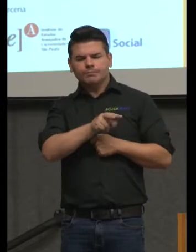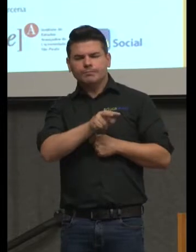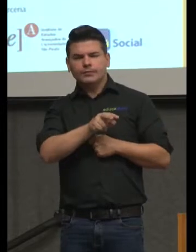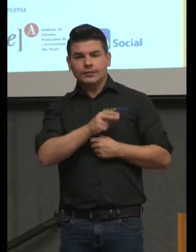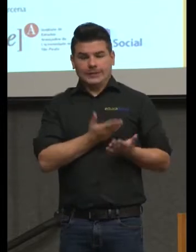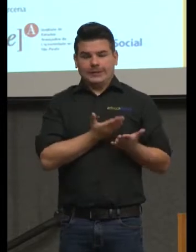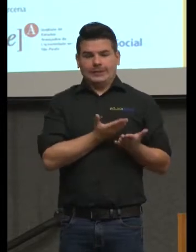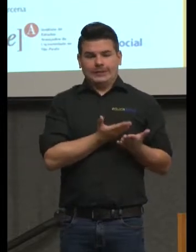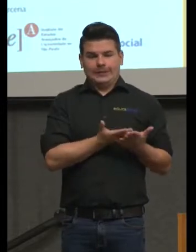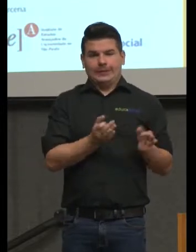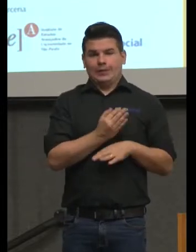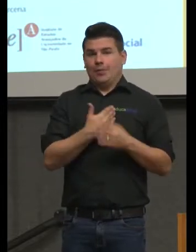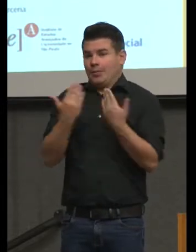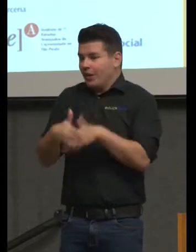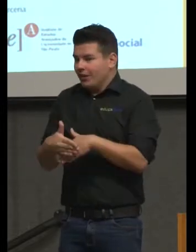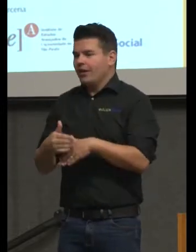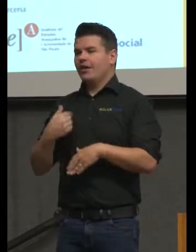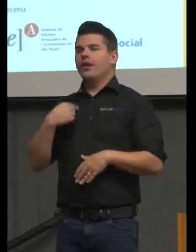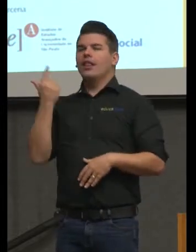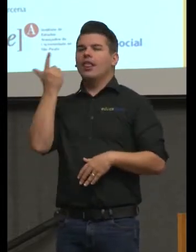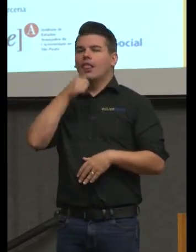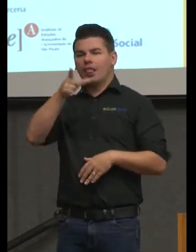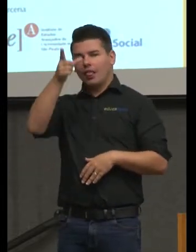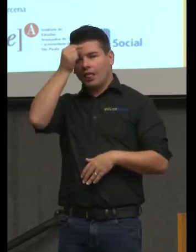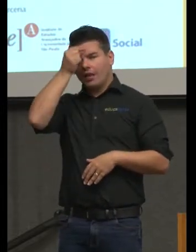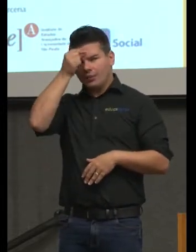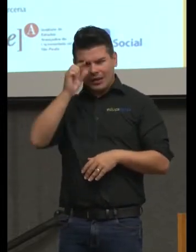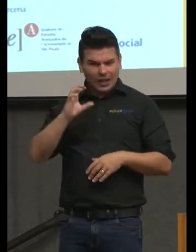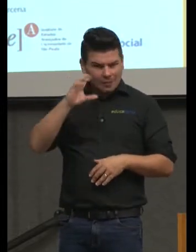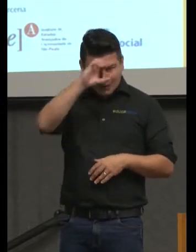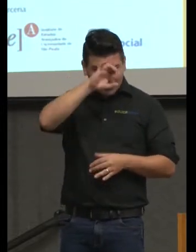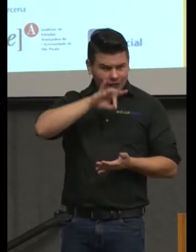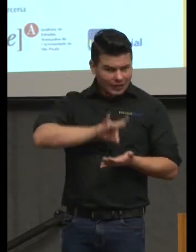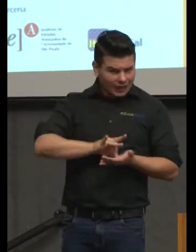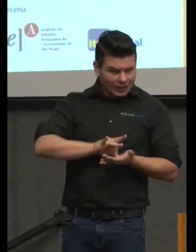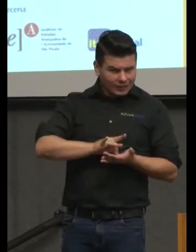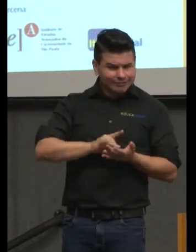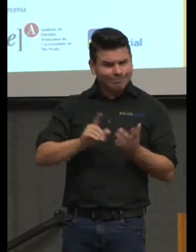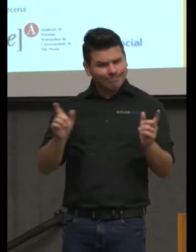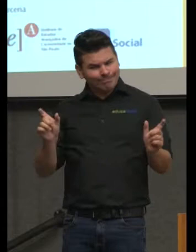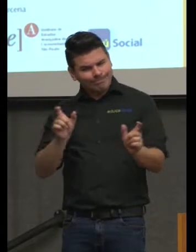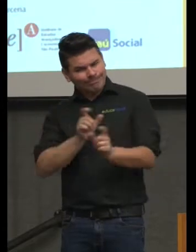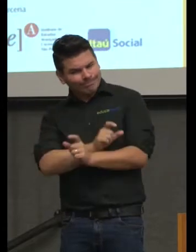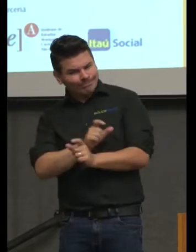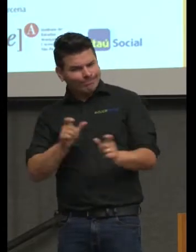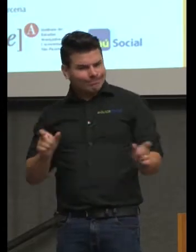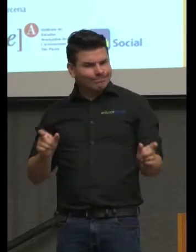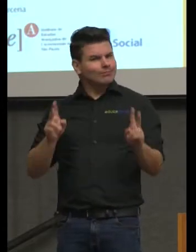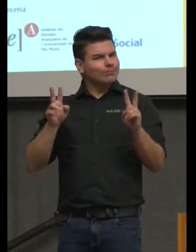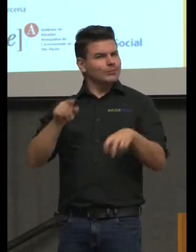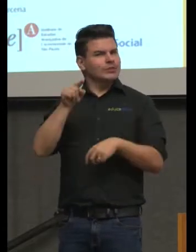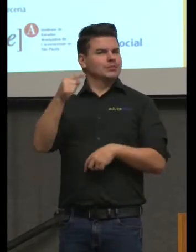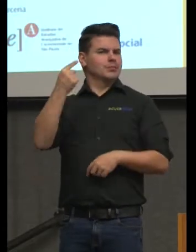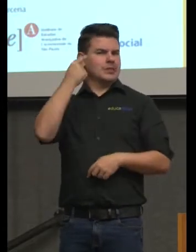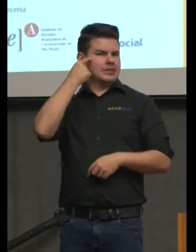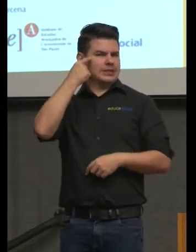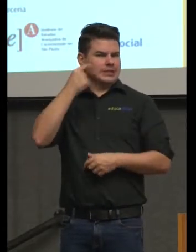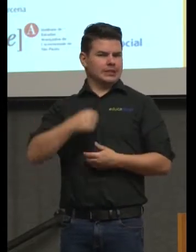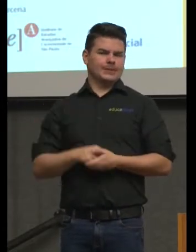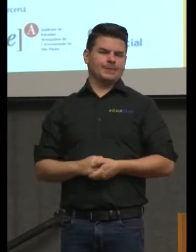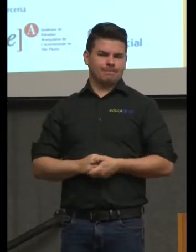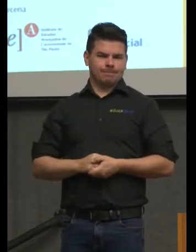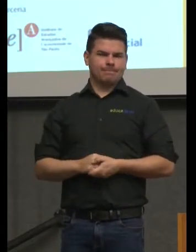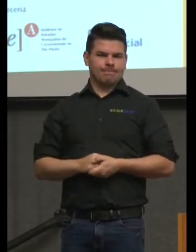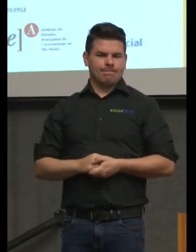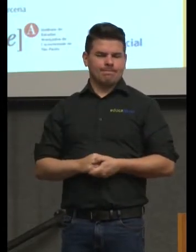Isso é uma grave alienação, é uma inversão. Mas é nessa inversão que a nossa educação foi pautada. Então,